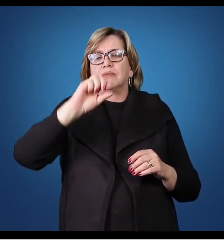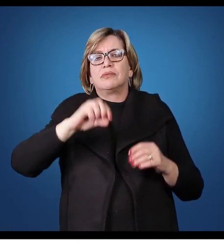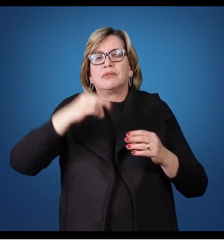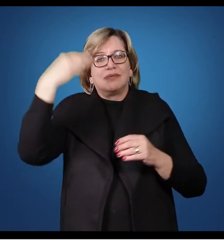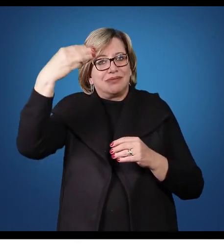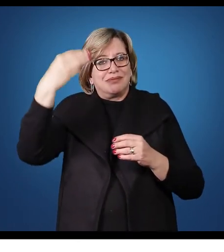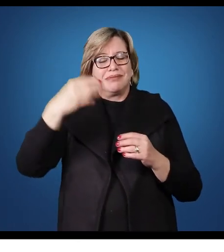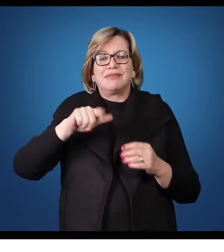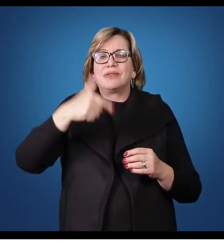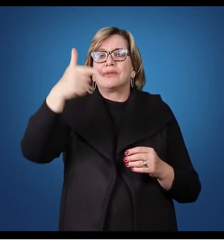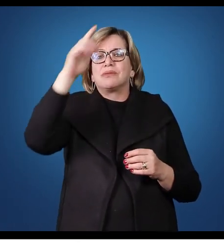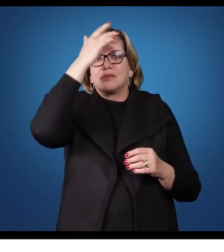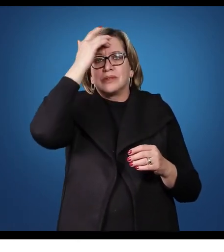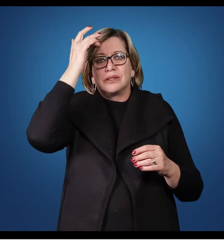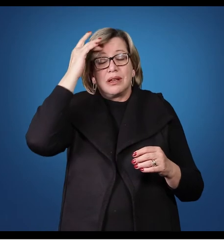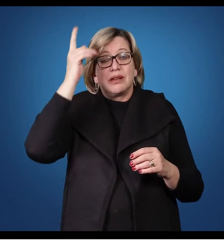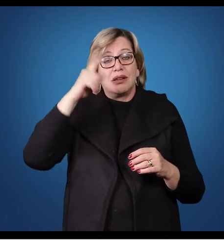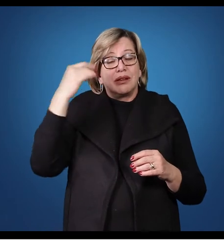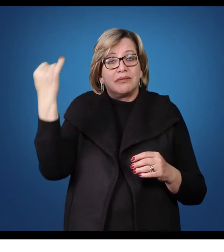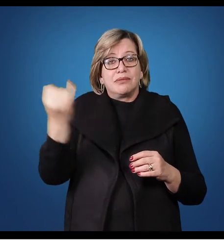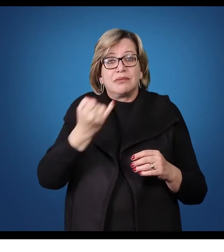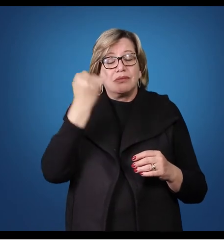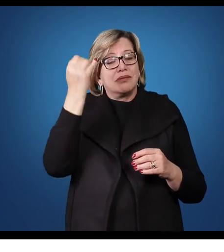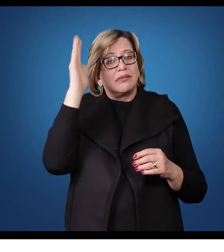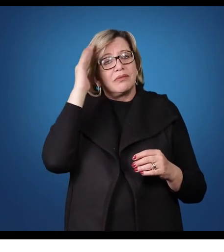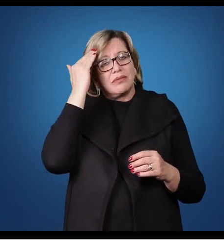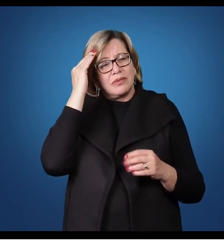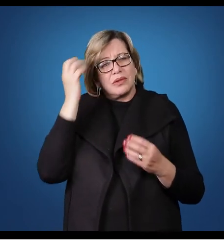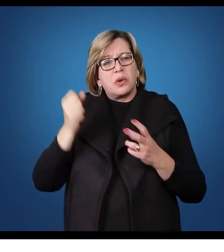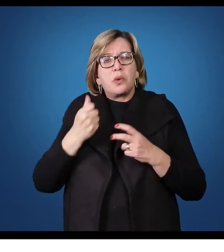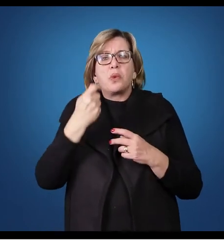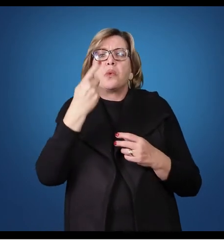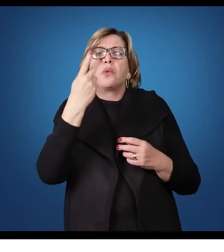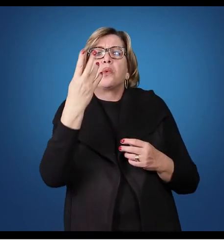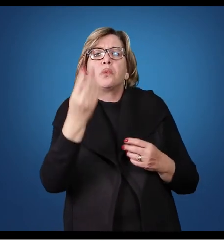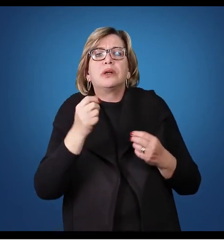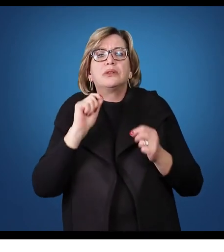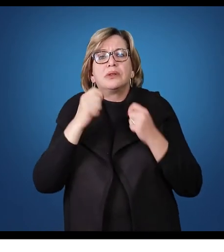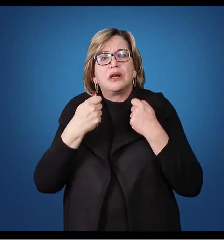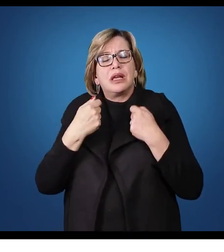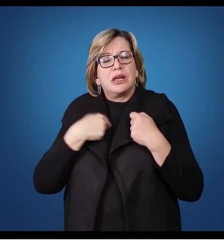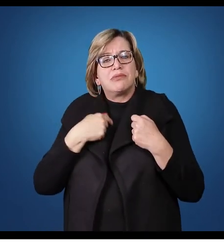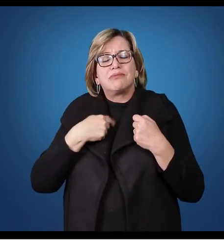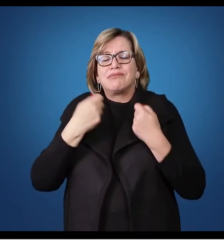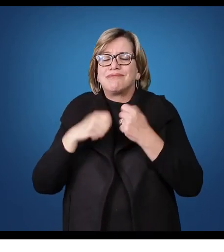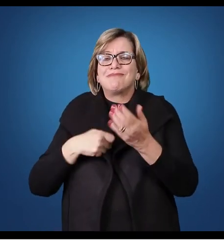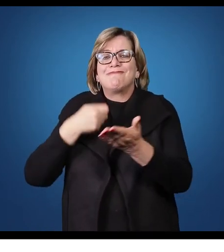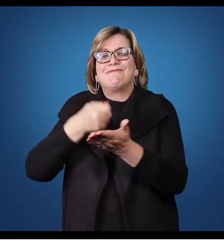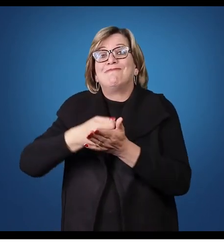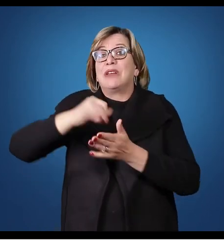também é importante para saber quanto que eu provavelmente vou ter que pagar de juro.